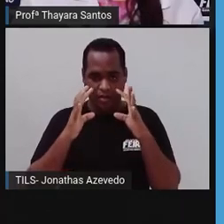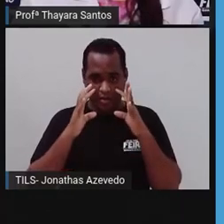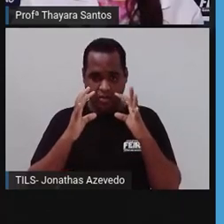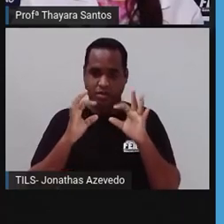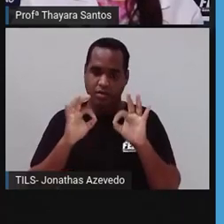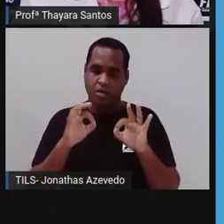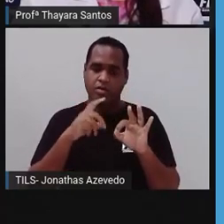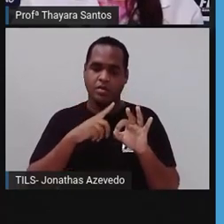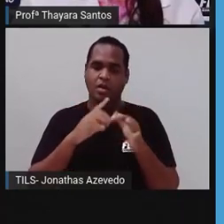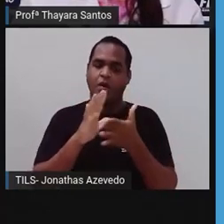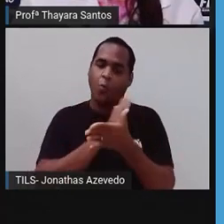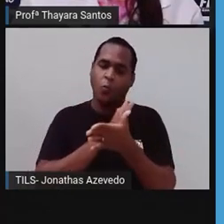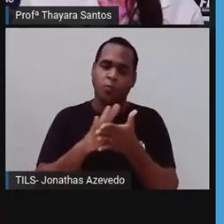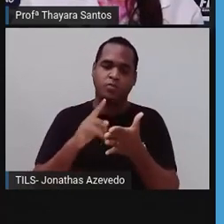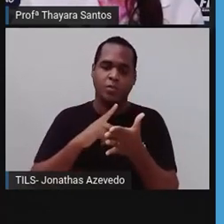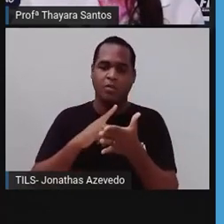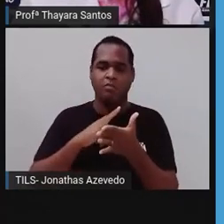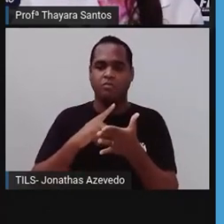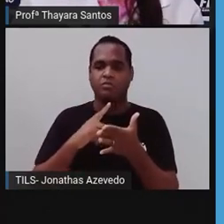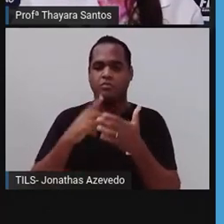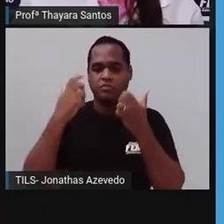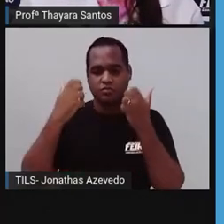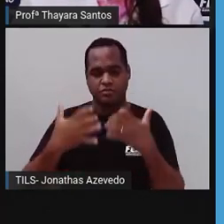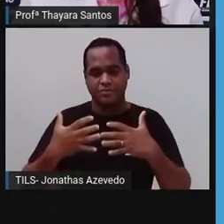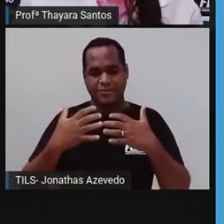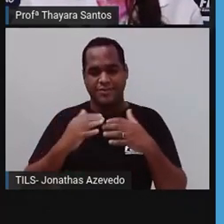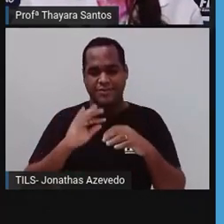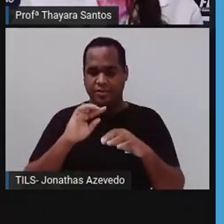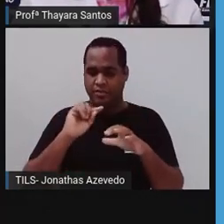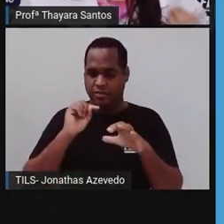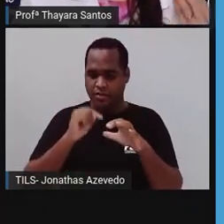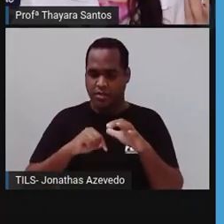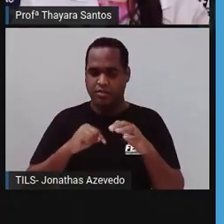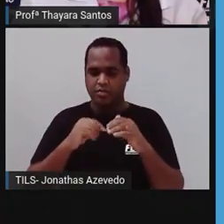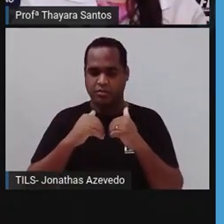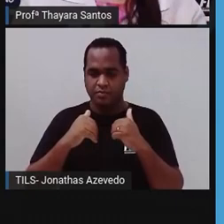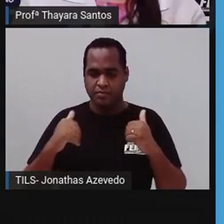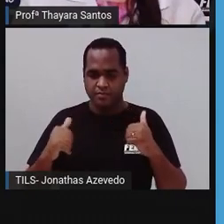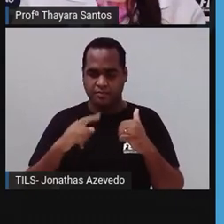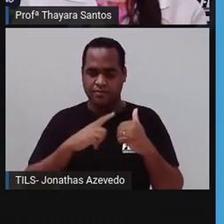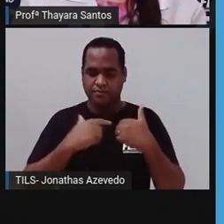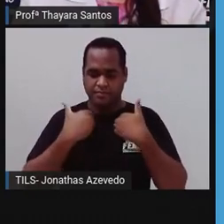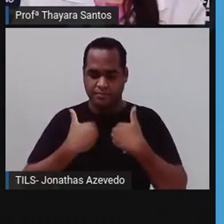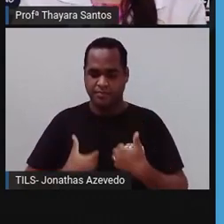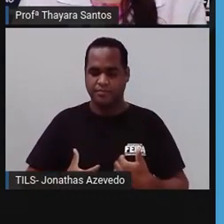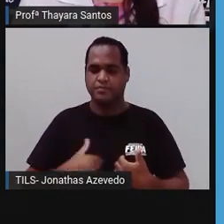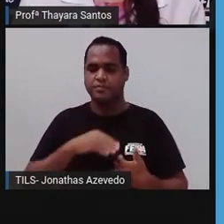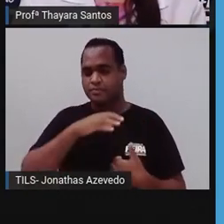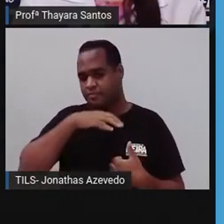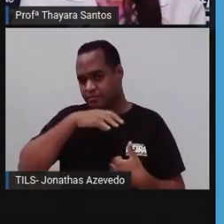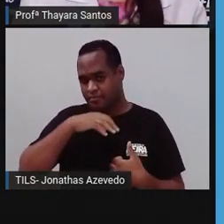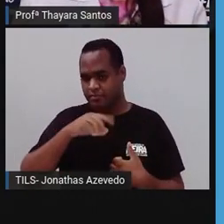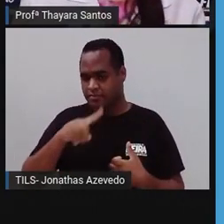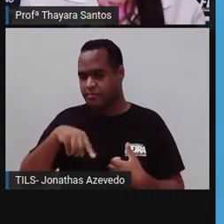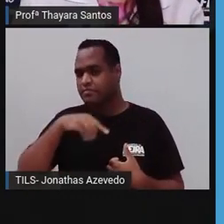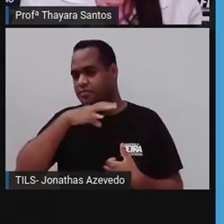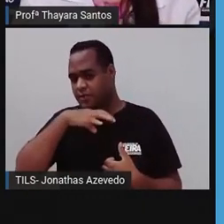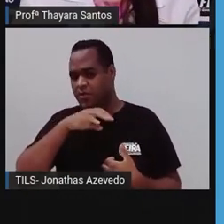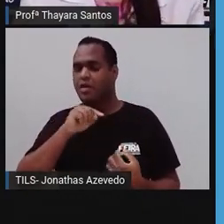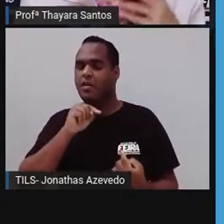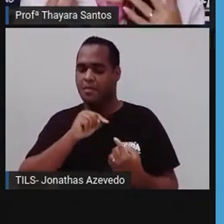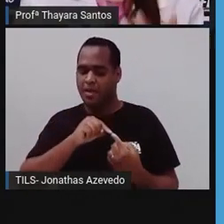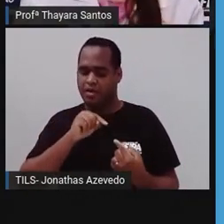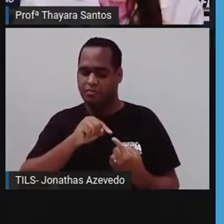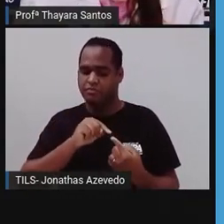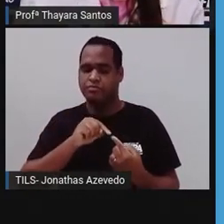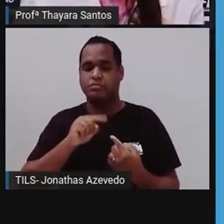alguns furinhos ao longo do corpo desse animal. A gente pode achar estranho, né, dizer que isso aqui é um animal, mas é sim um animal.